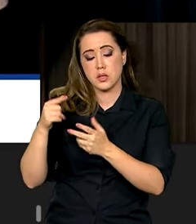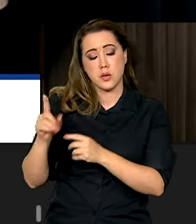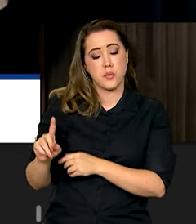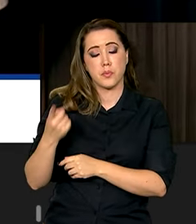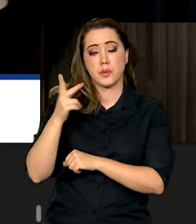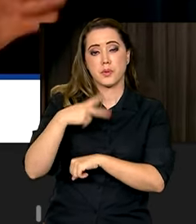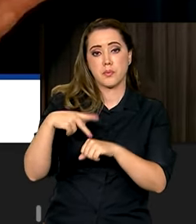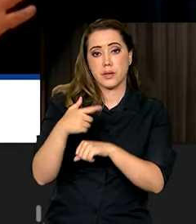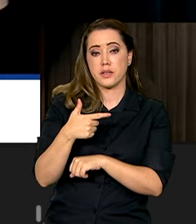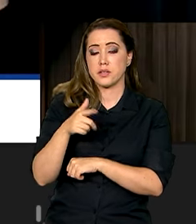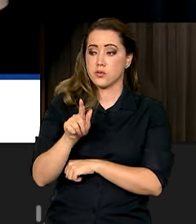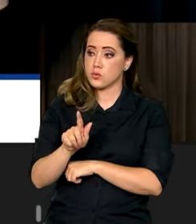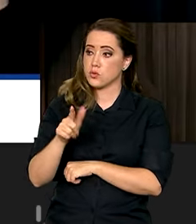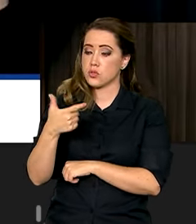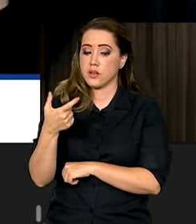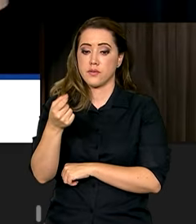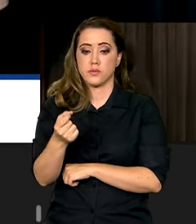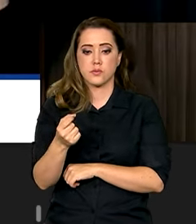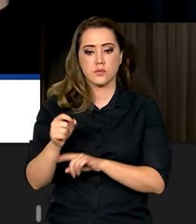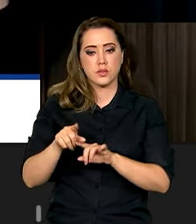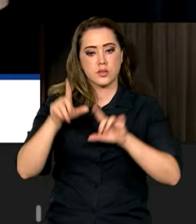emissão histórica a entregar carbono zero.